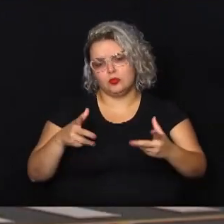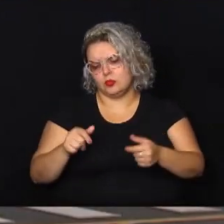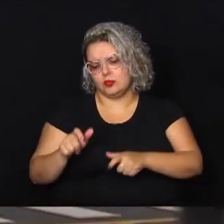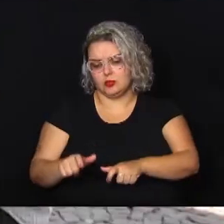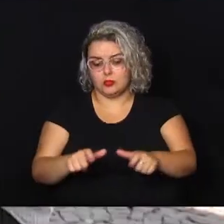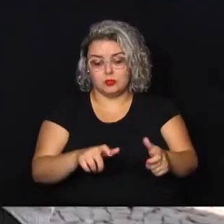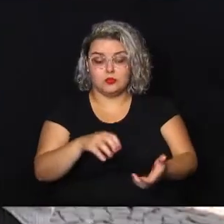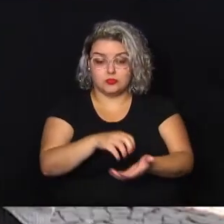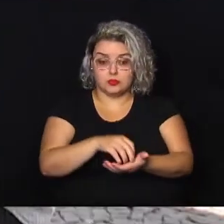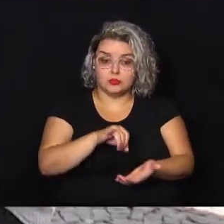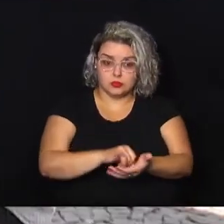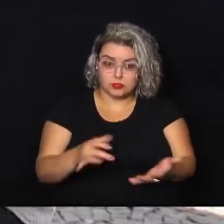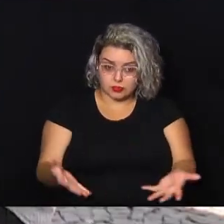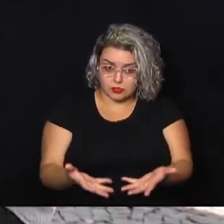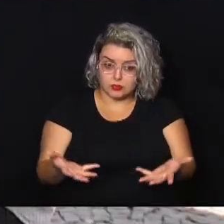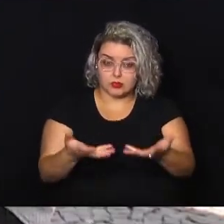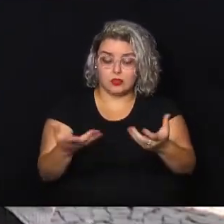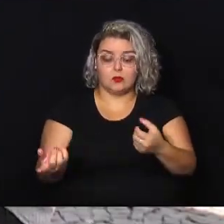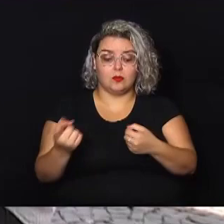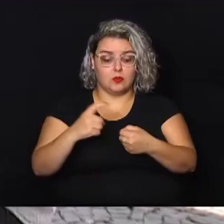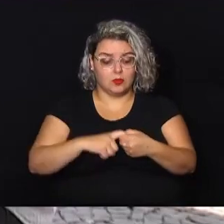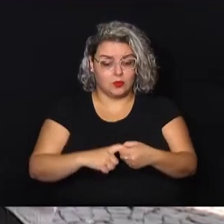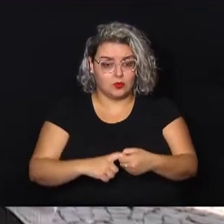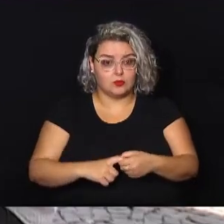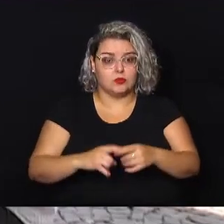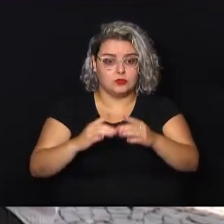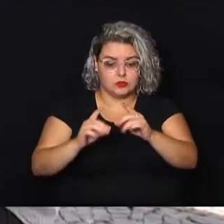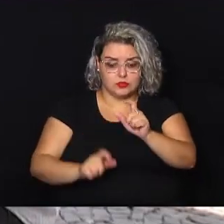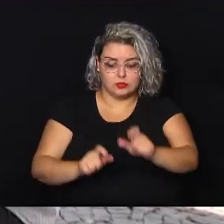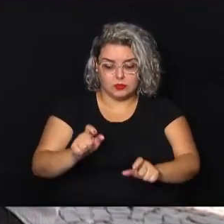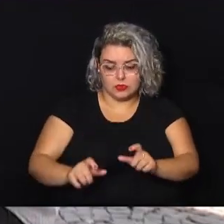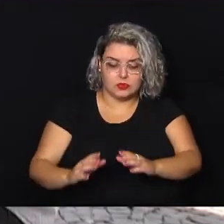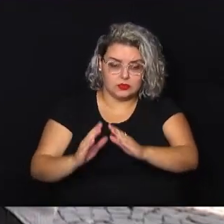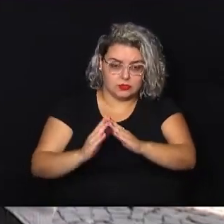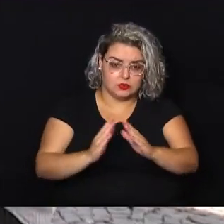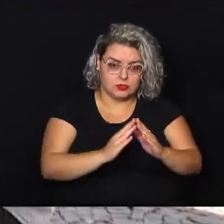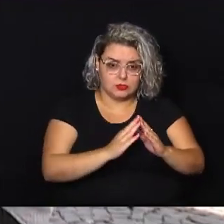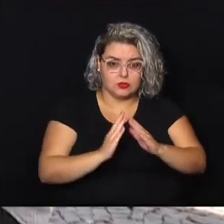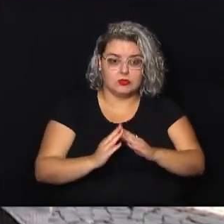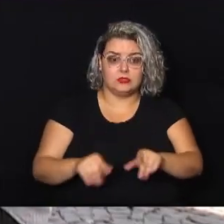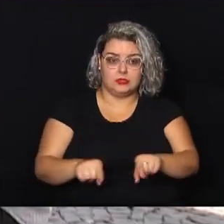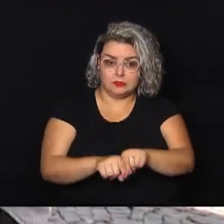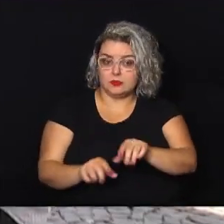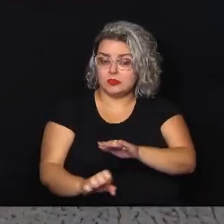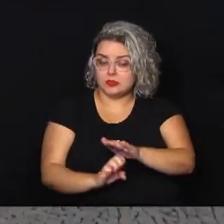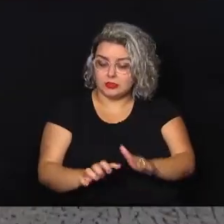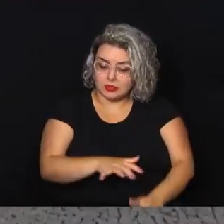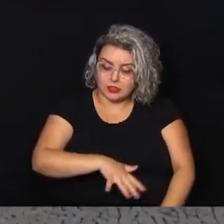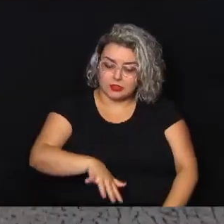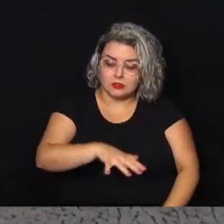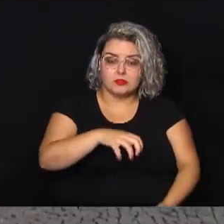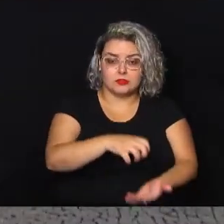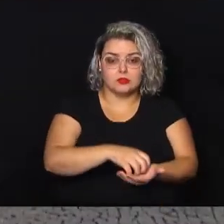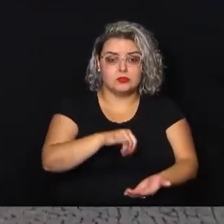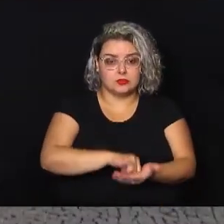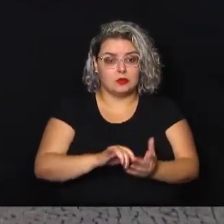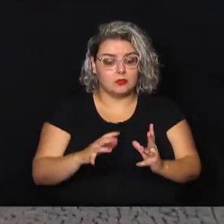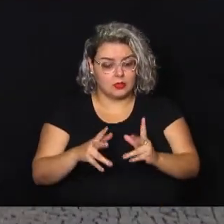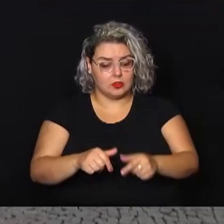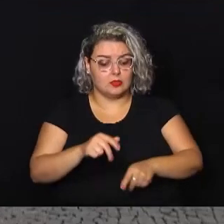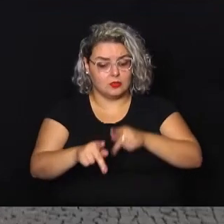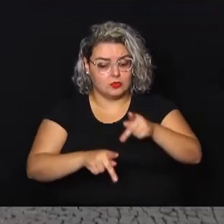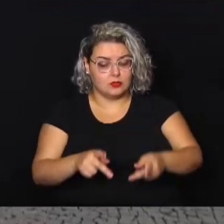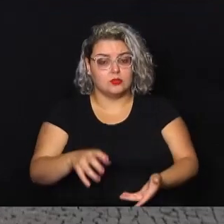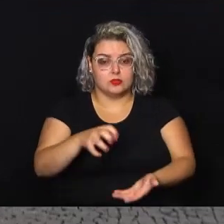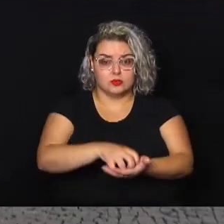fomentando desta forma o retorno de moradores e também de empresas para a área central de Campinas. Para toda a população do